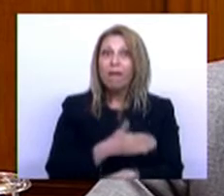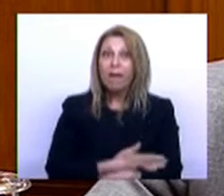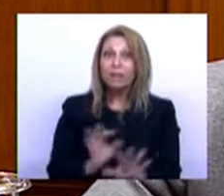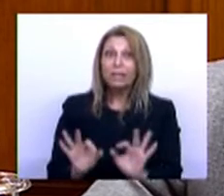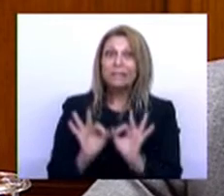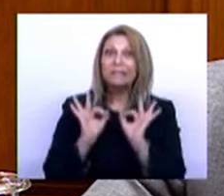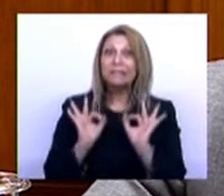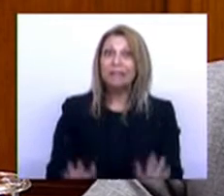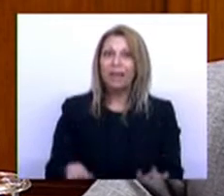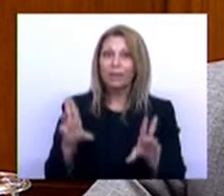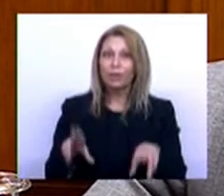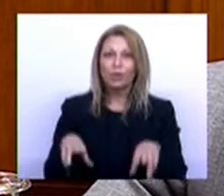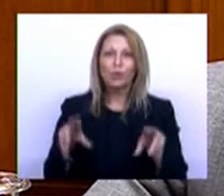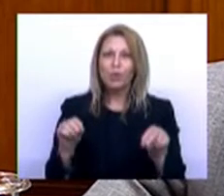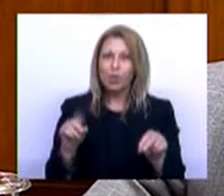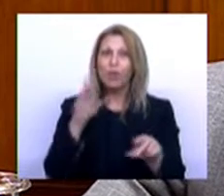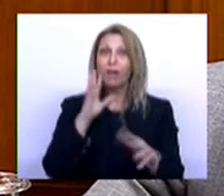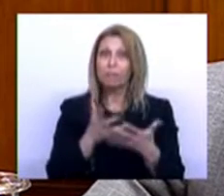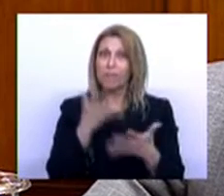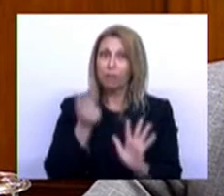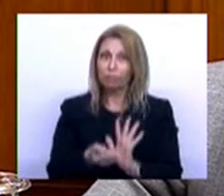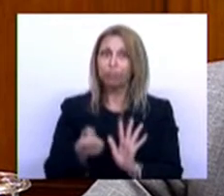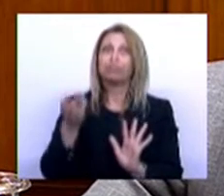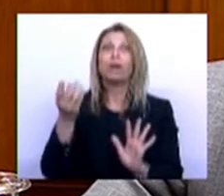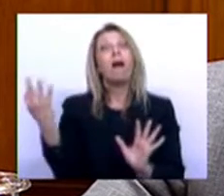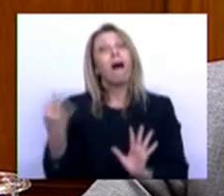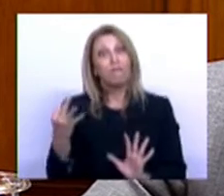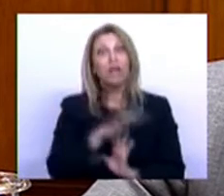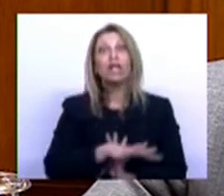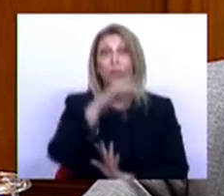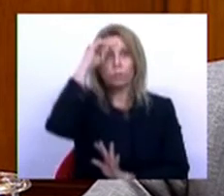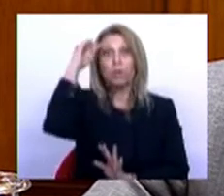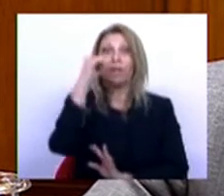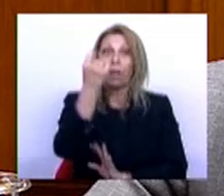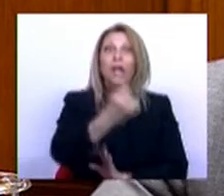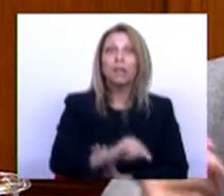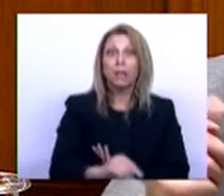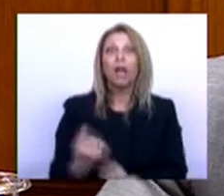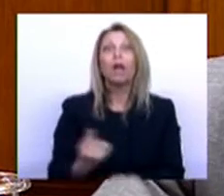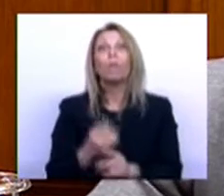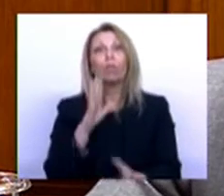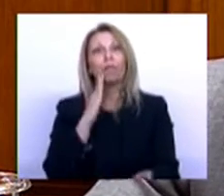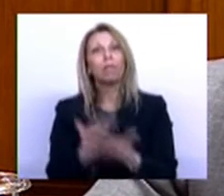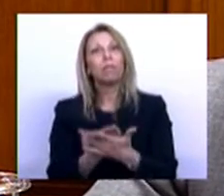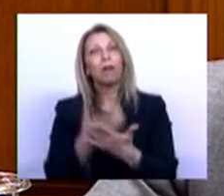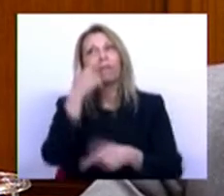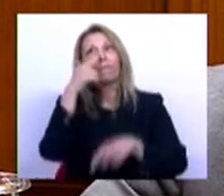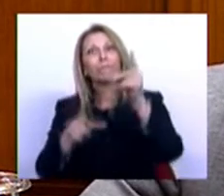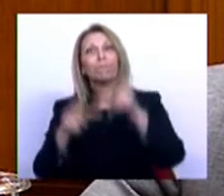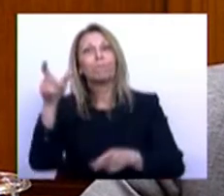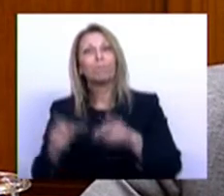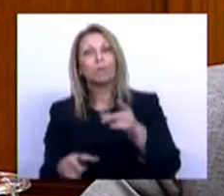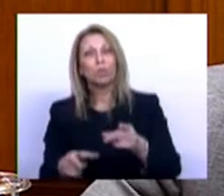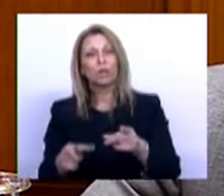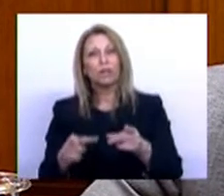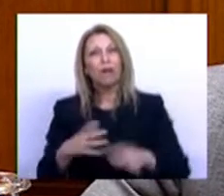muito significativa e num contexto de grande dificuldade e que num certo sentido quebramos a confiança dos nossos concidadãos ao